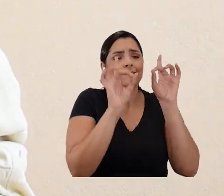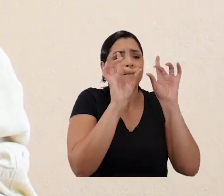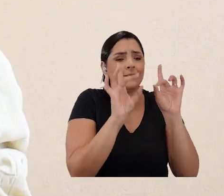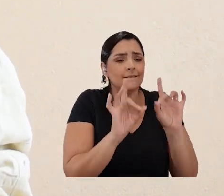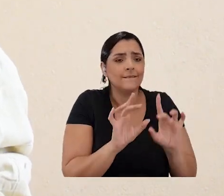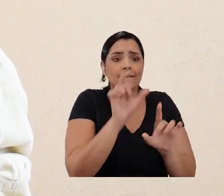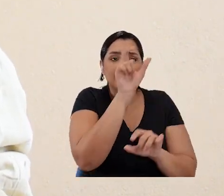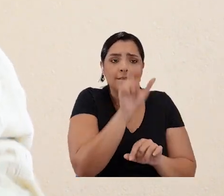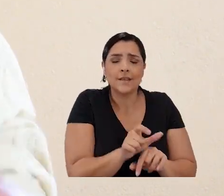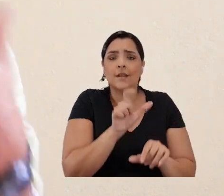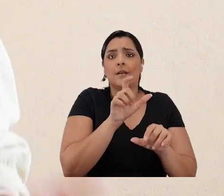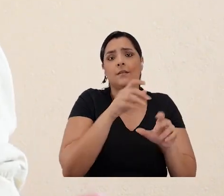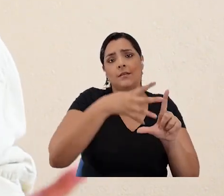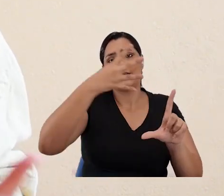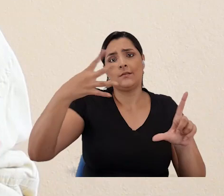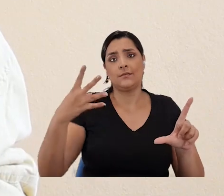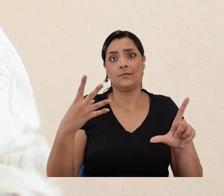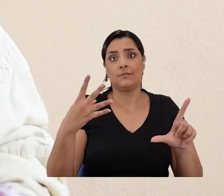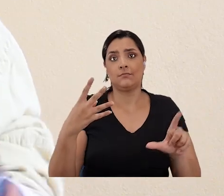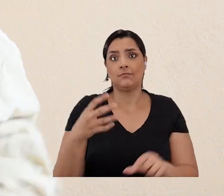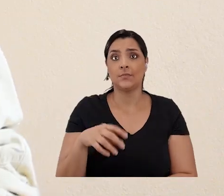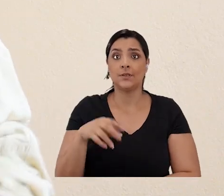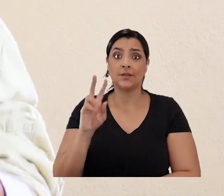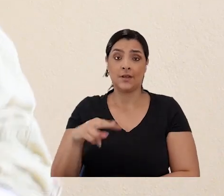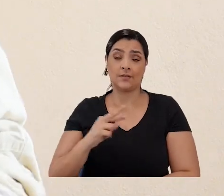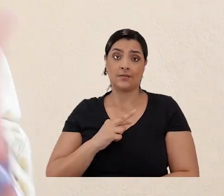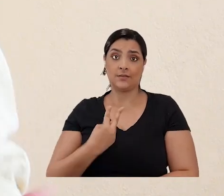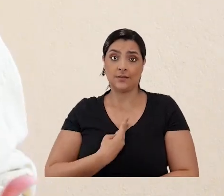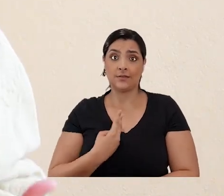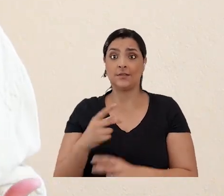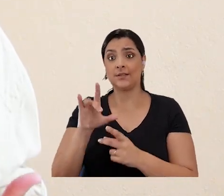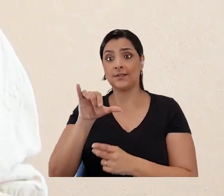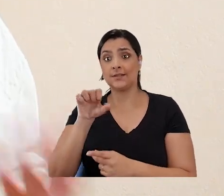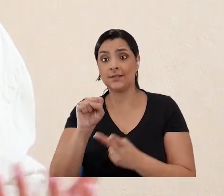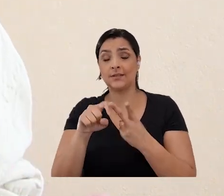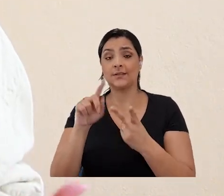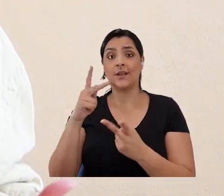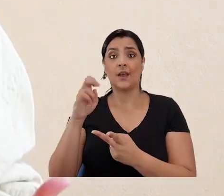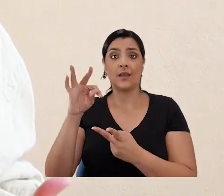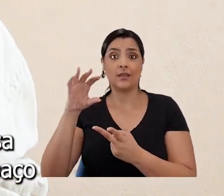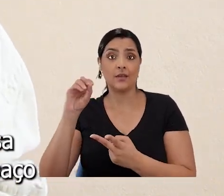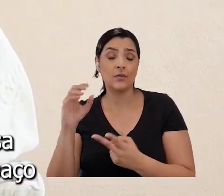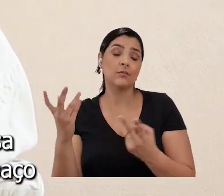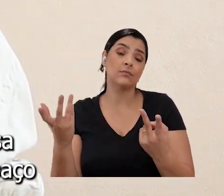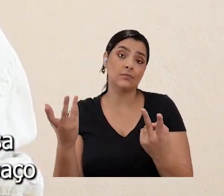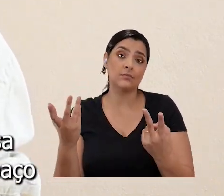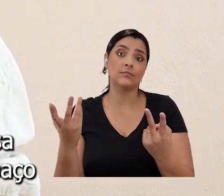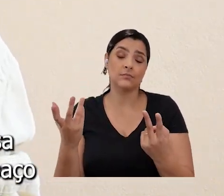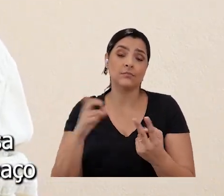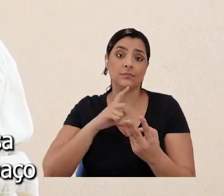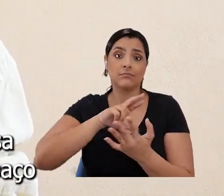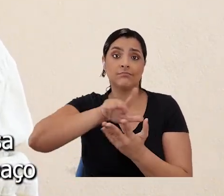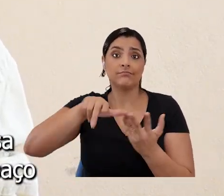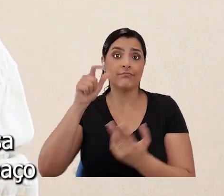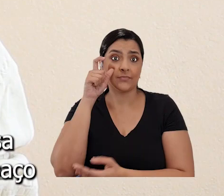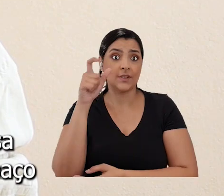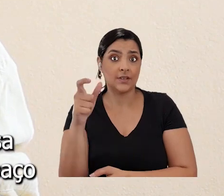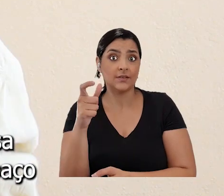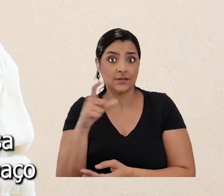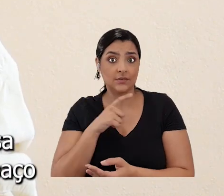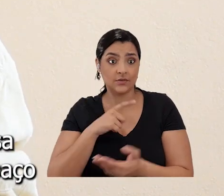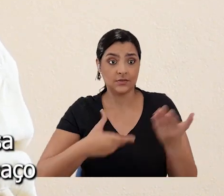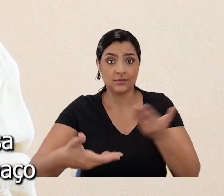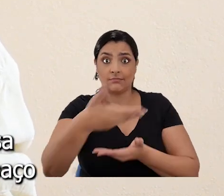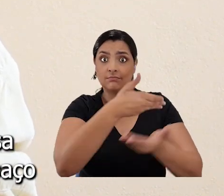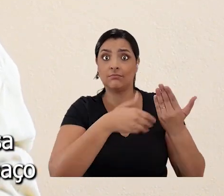específicas no seu cuidado, que a população, por exemplo, cis e heterossexual, não tem. Por exemplo, acho que tem uma coisa que é